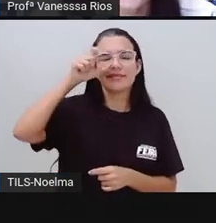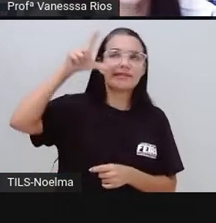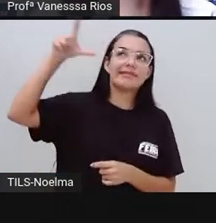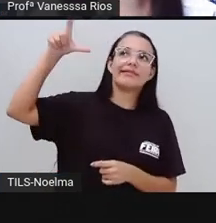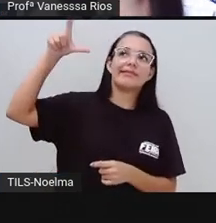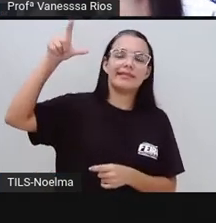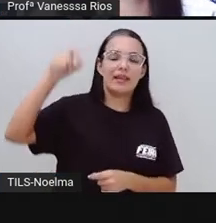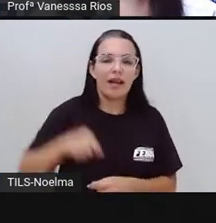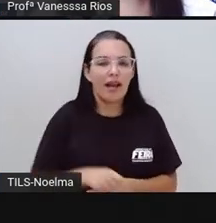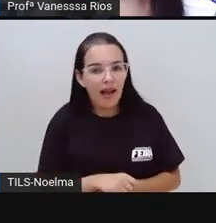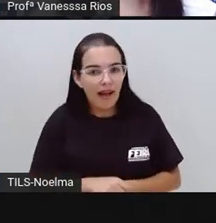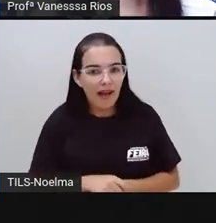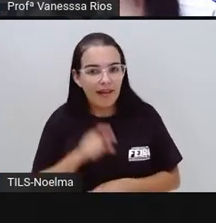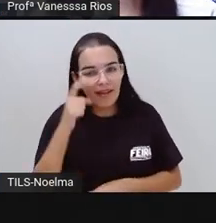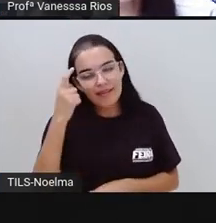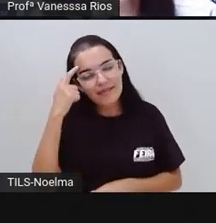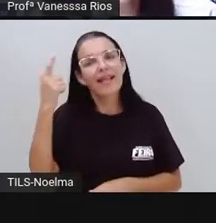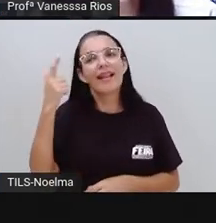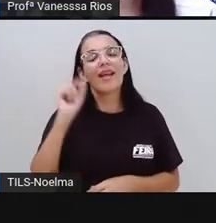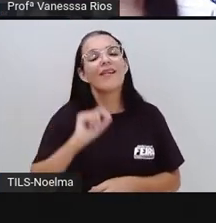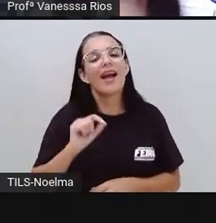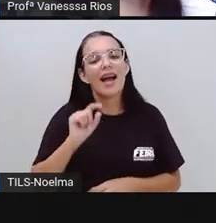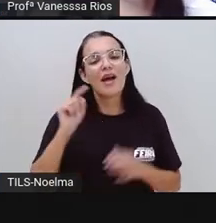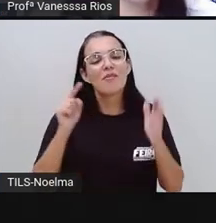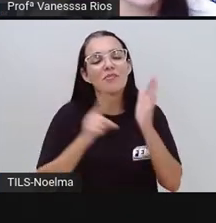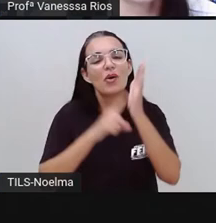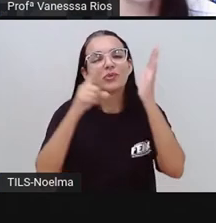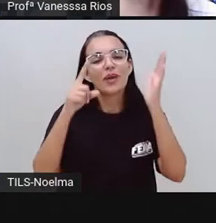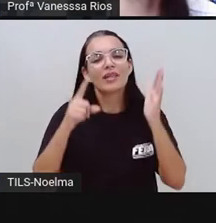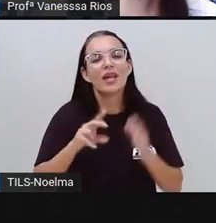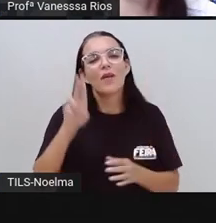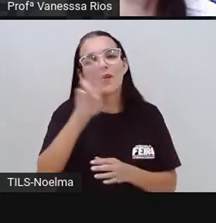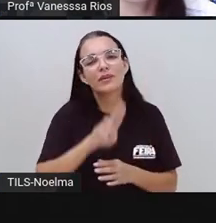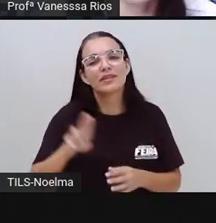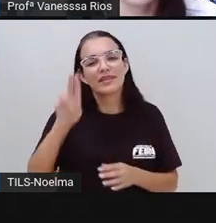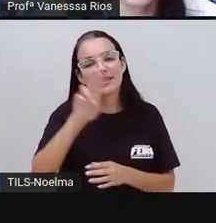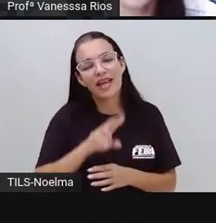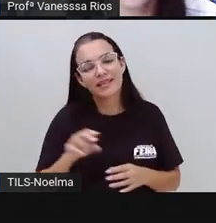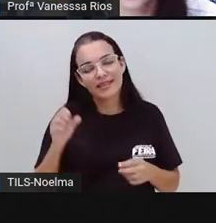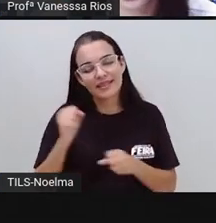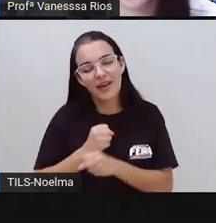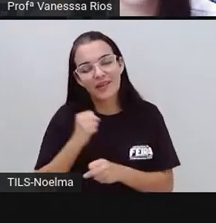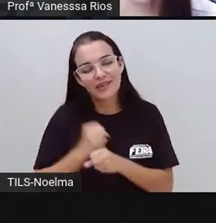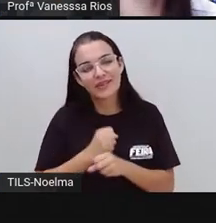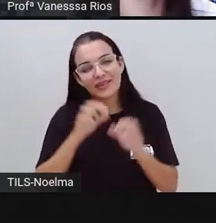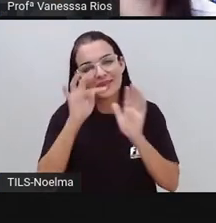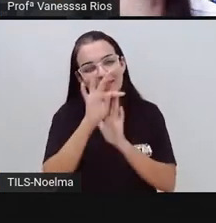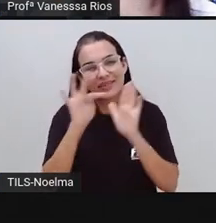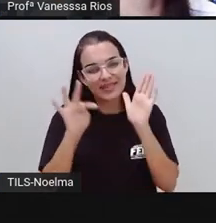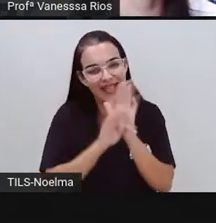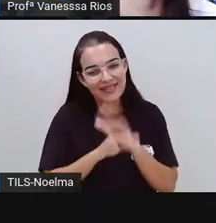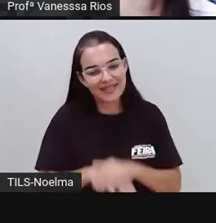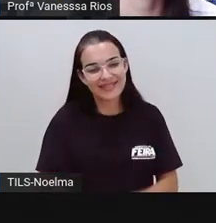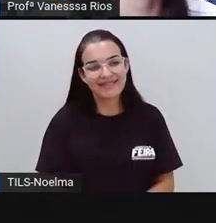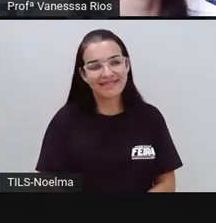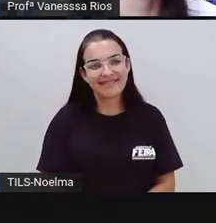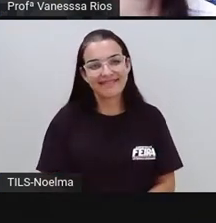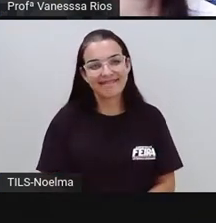textos, às pontuações utilizadas na construção desse gênero textual.